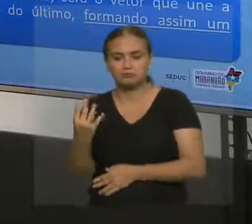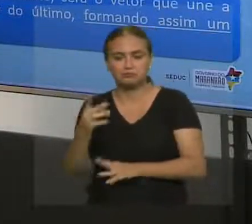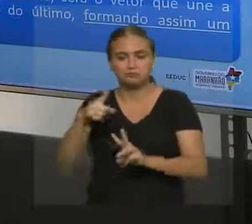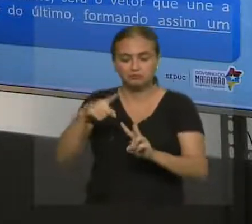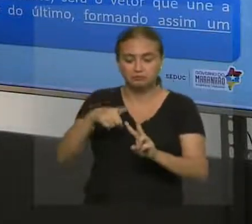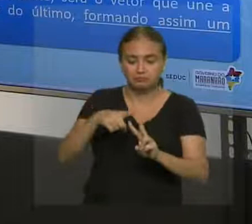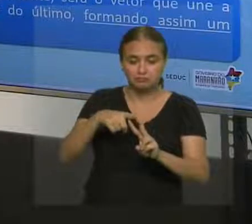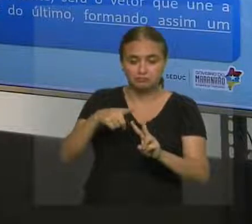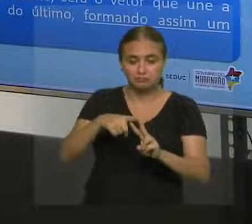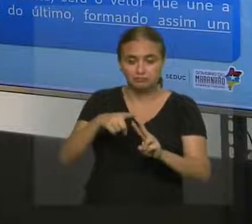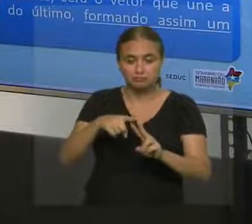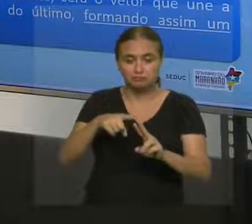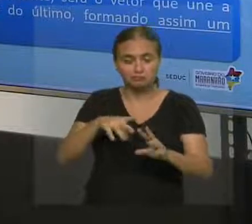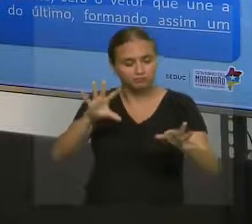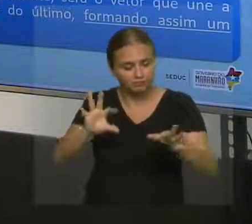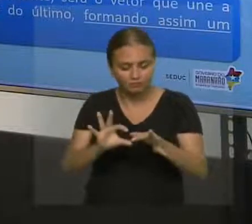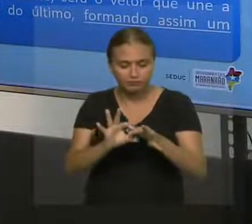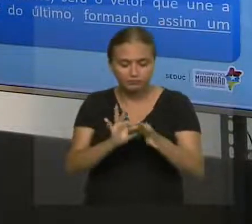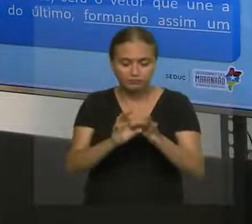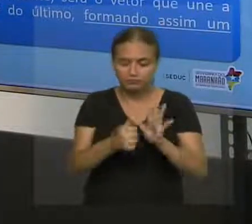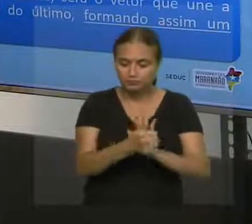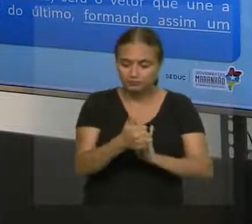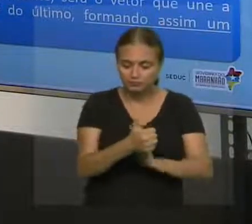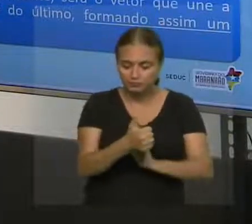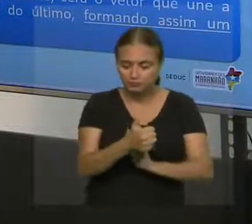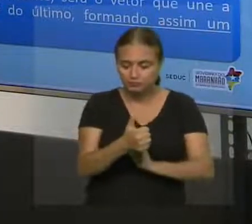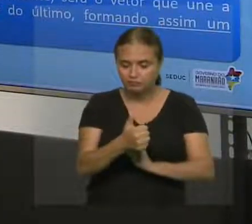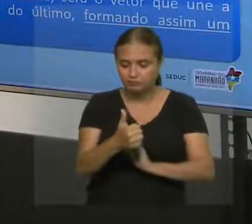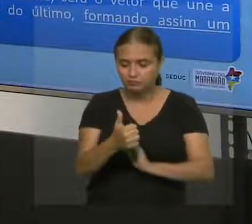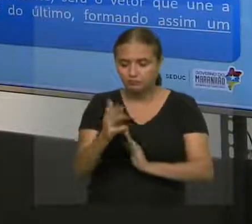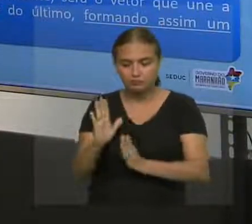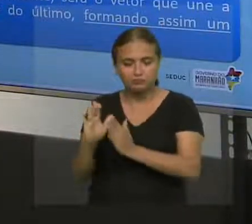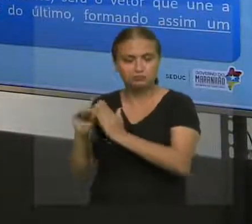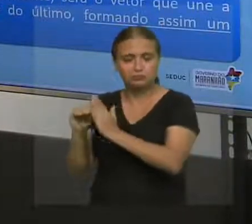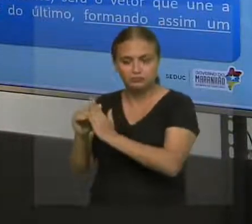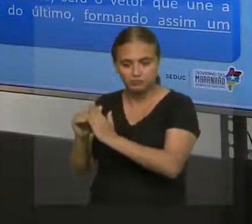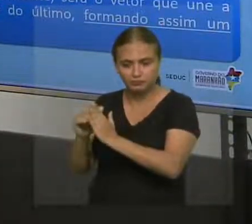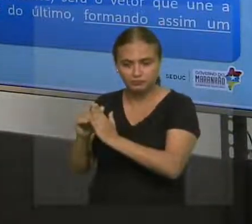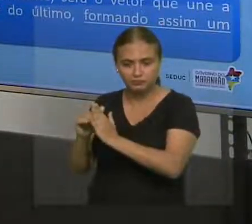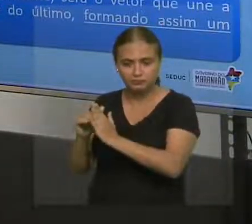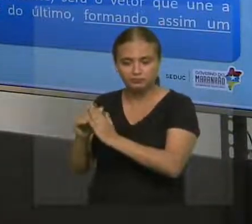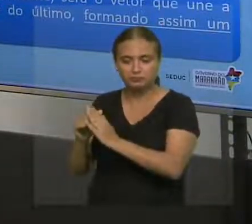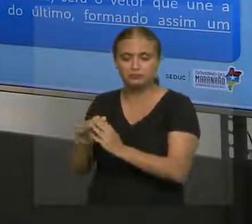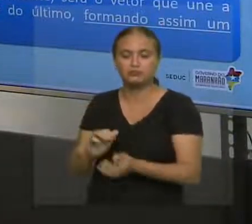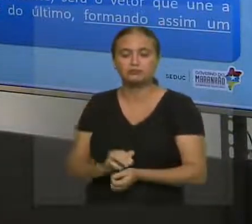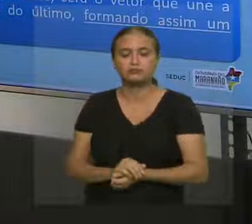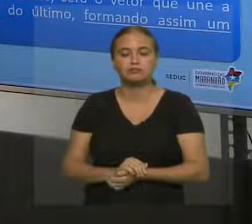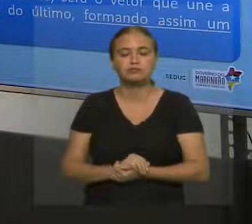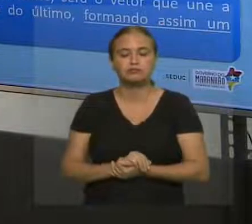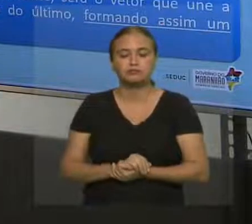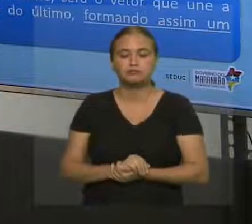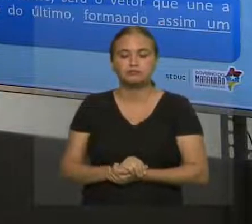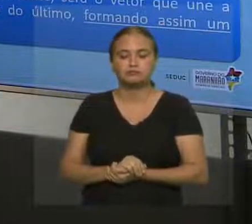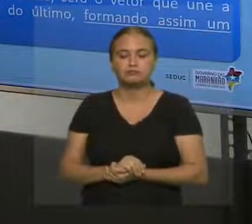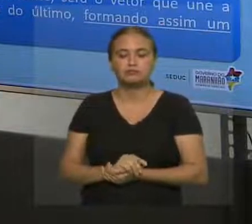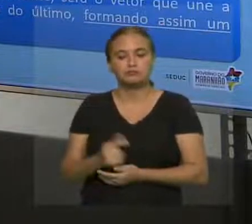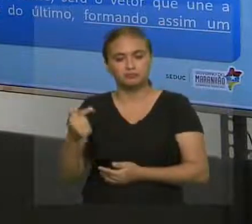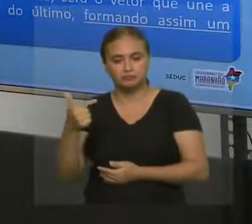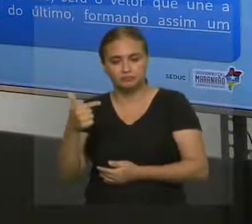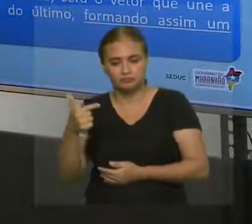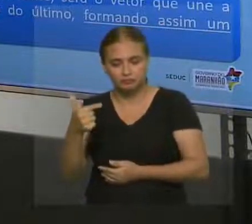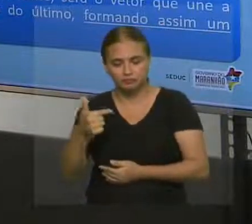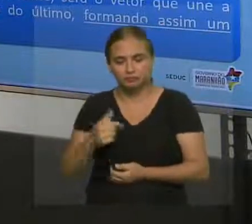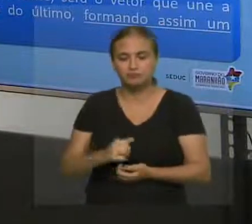vai ter que ligar o começo ou a origem do primeiro que você colocou com a extremidade do segundo. Assim formando a